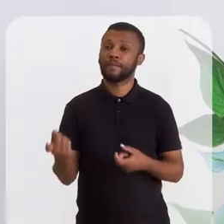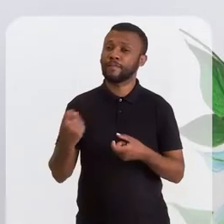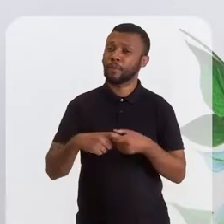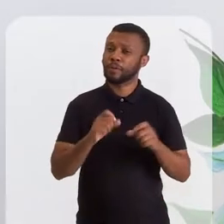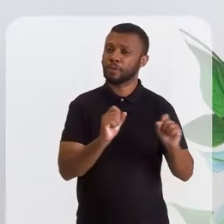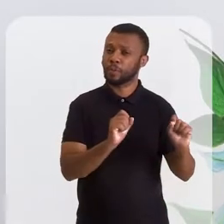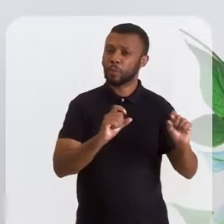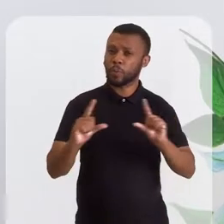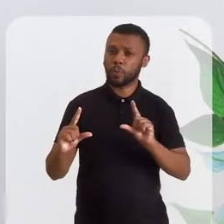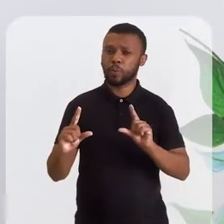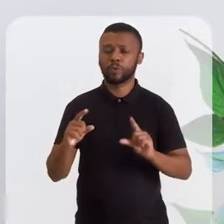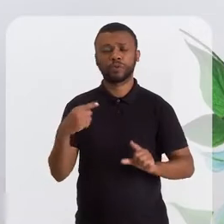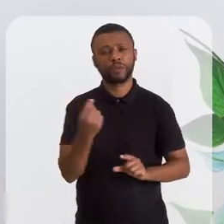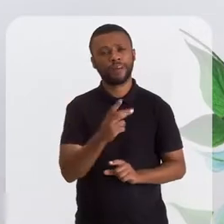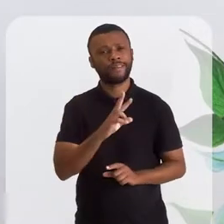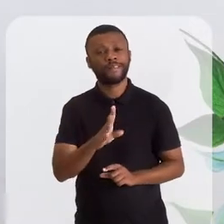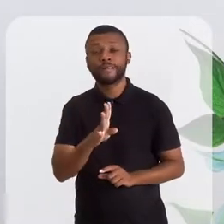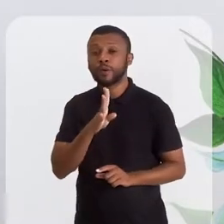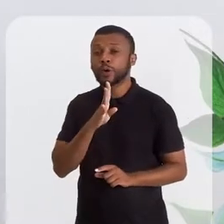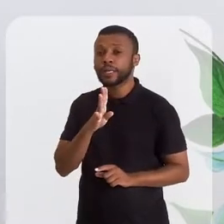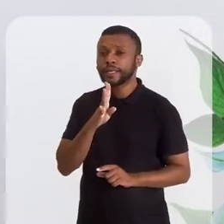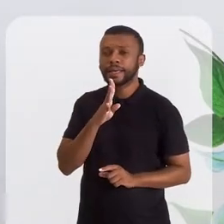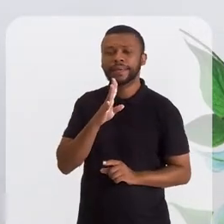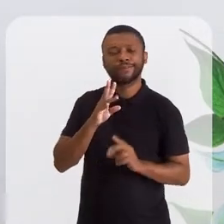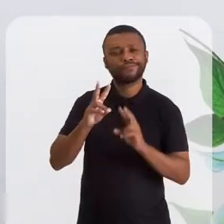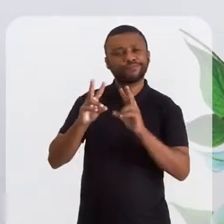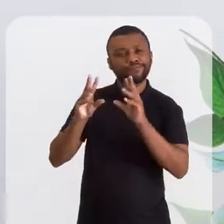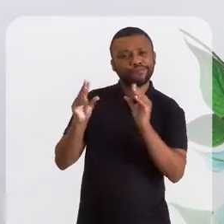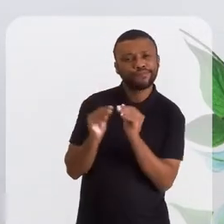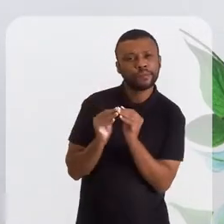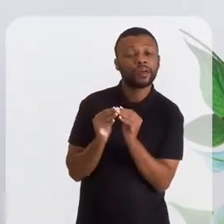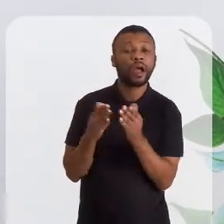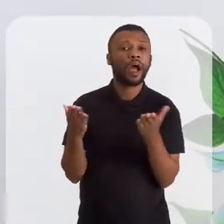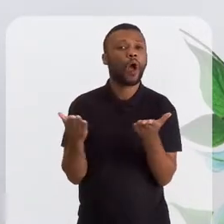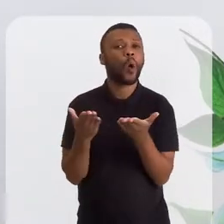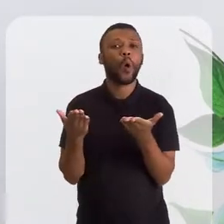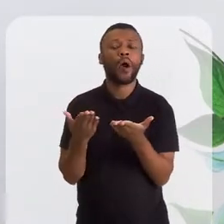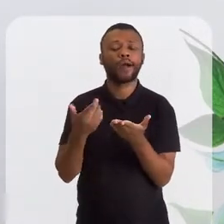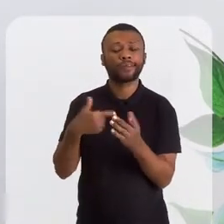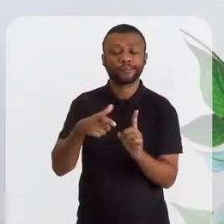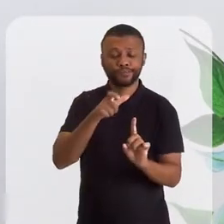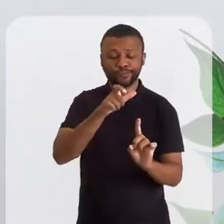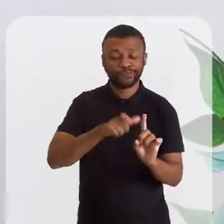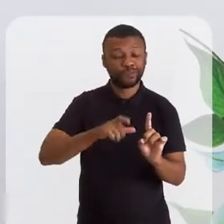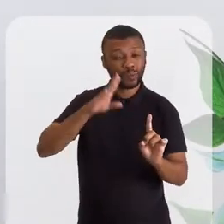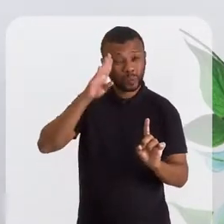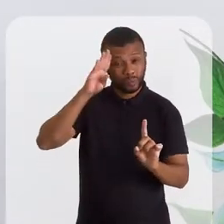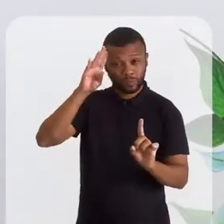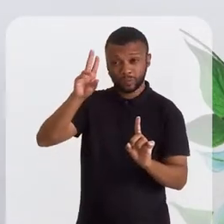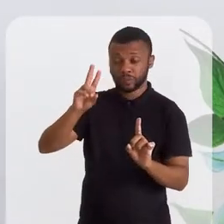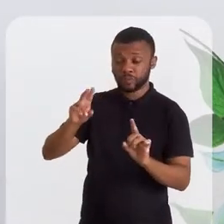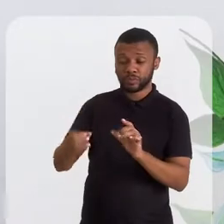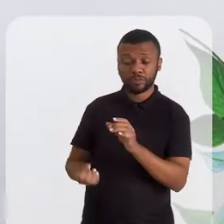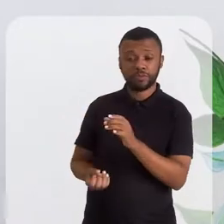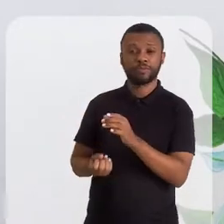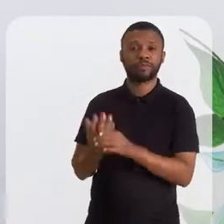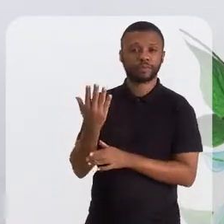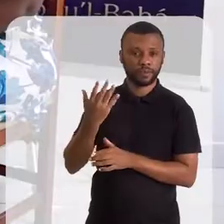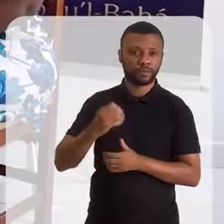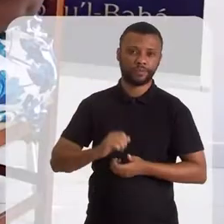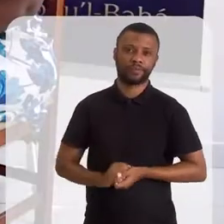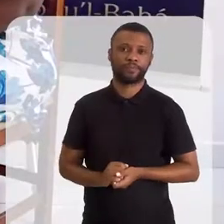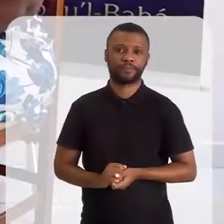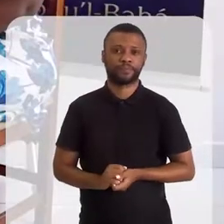Voltamos e vamos conhecer um pouquinho agora do fundador. Vamos lá.